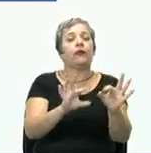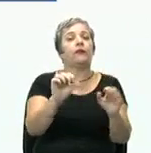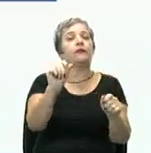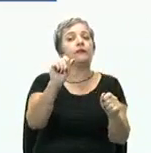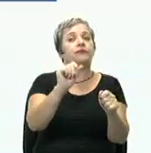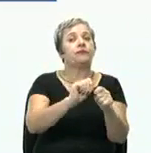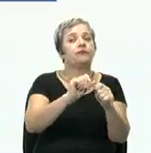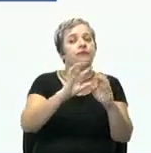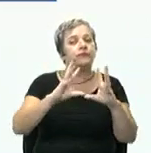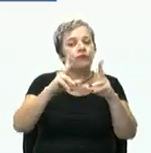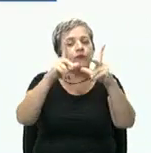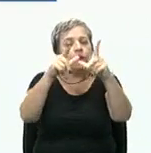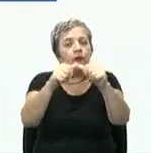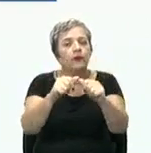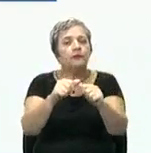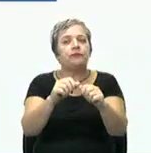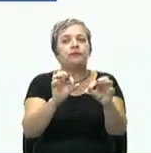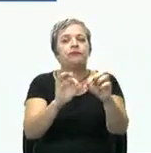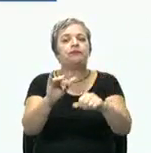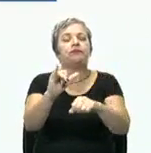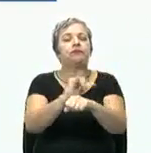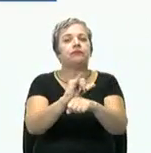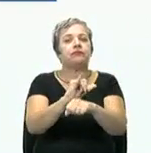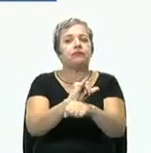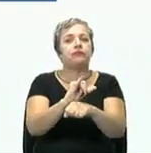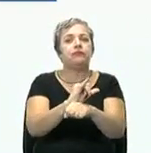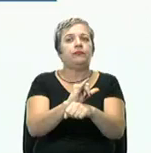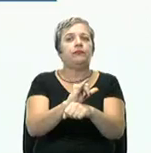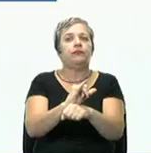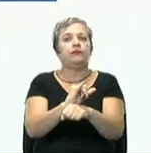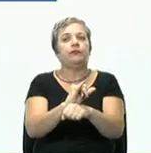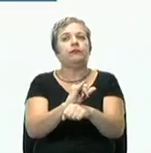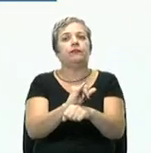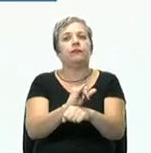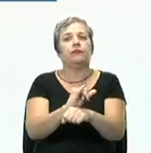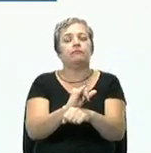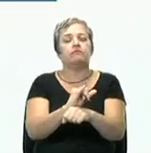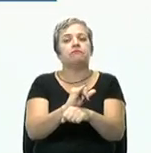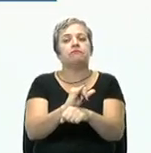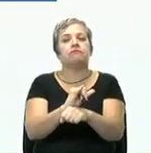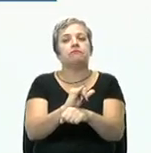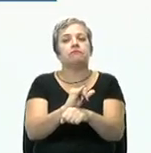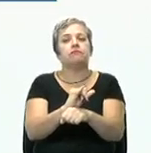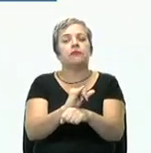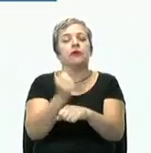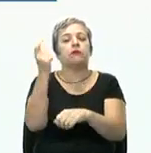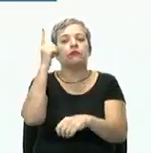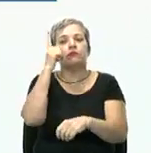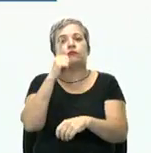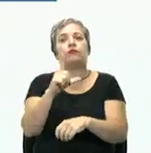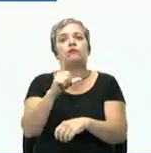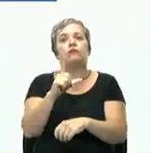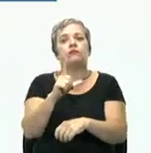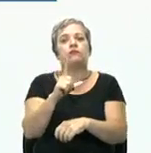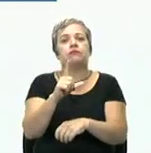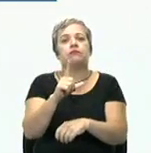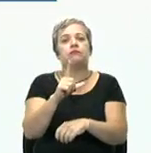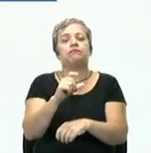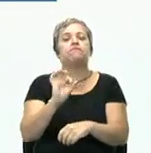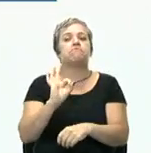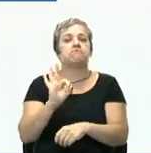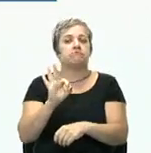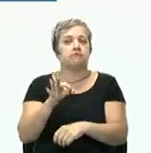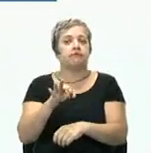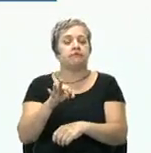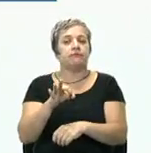Eu vou fazer todo o planejamento estratégico, meu objetivo já foi, agora eu vou fazer o planejamento para alcançar. Hum,